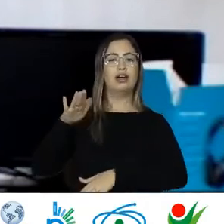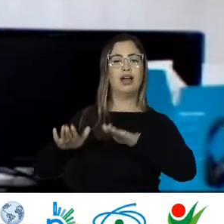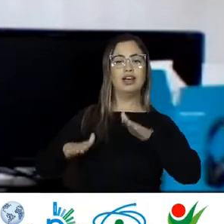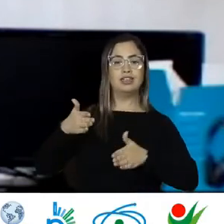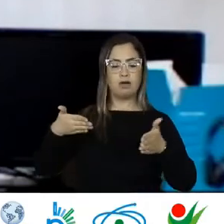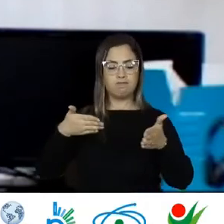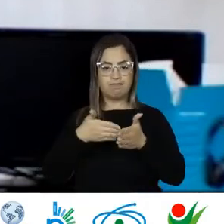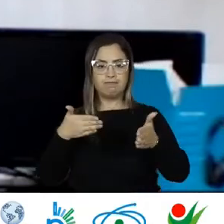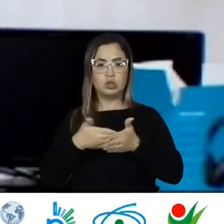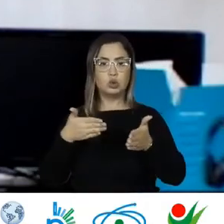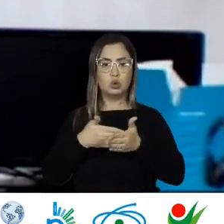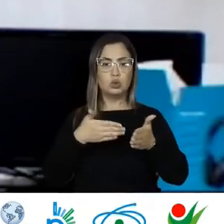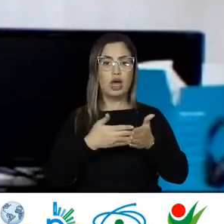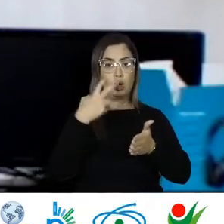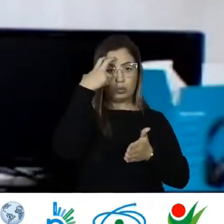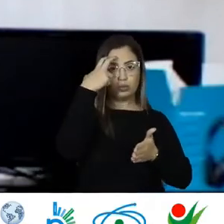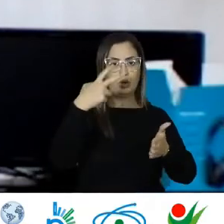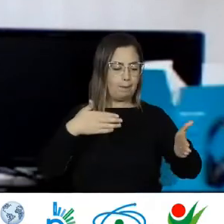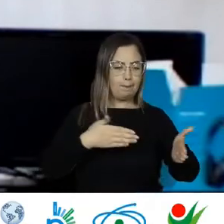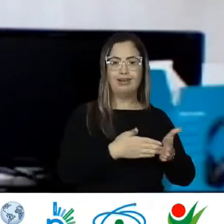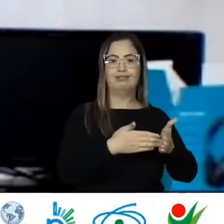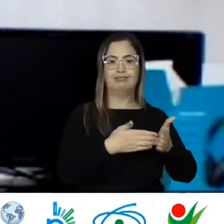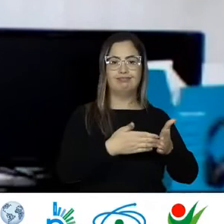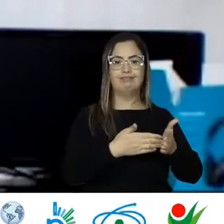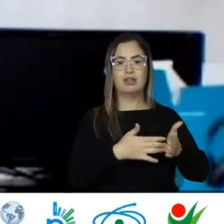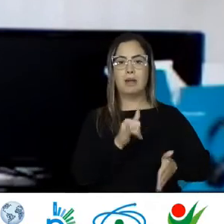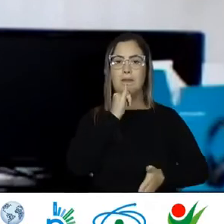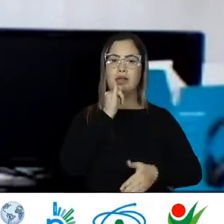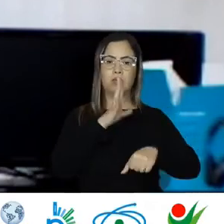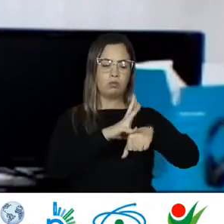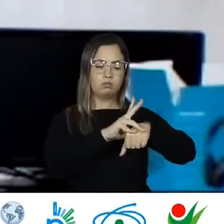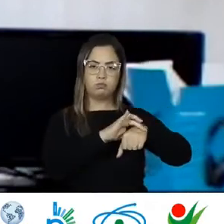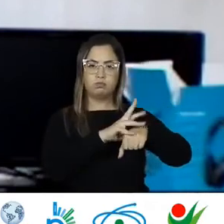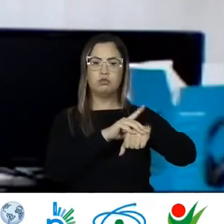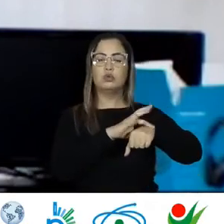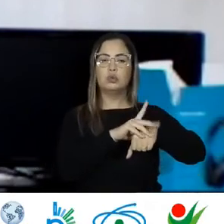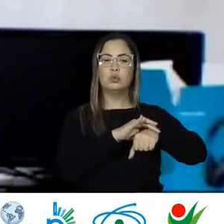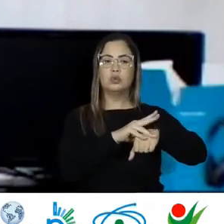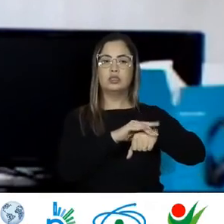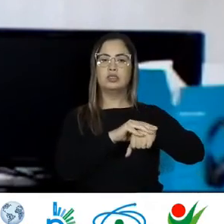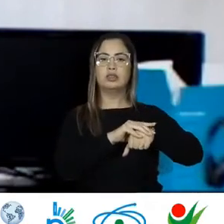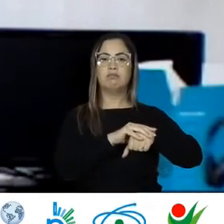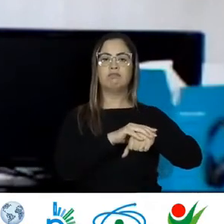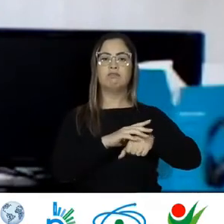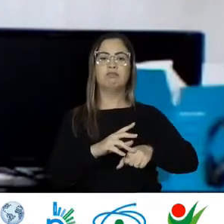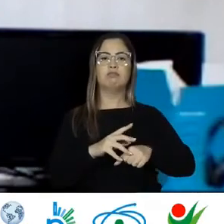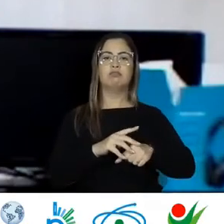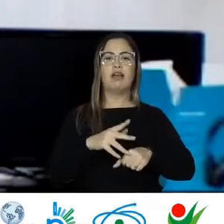questões culturais Você pode dizer Por exemplo Que uma doença Ela foi gerada Por feitiçaria Por